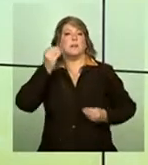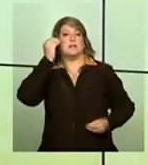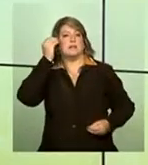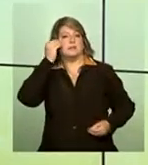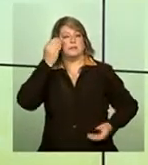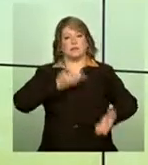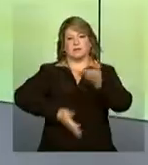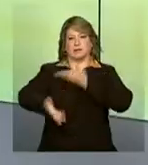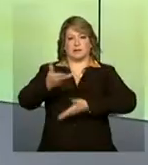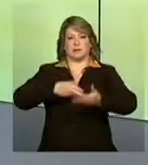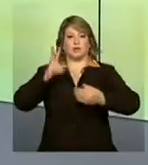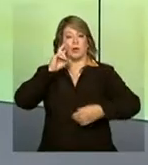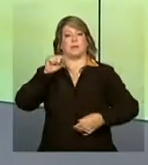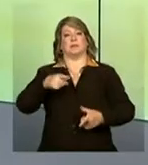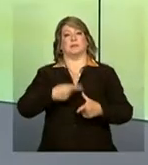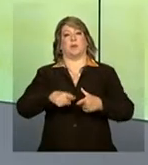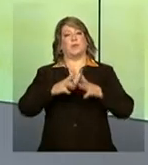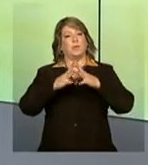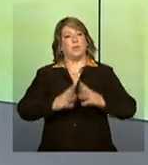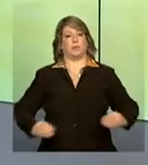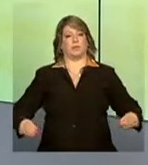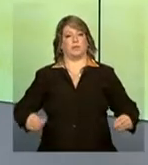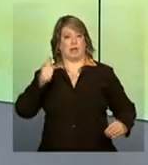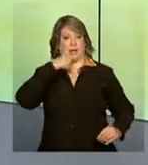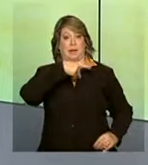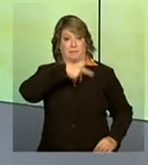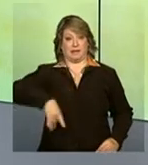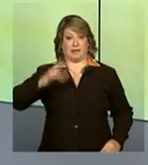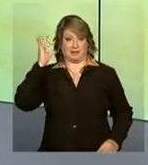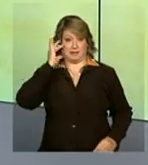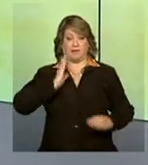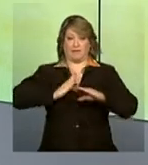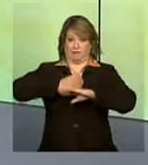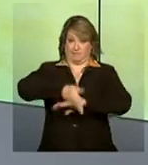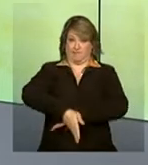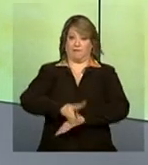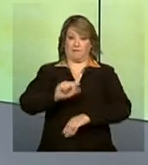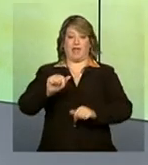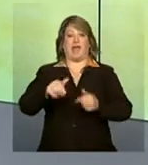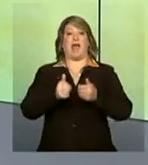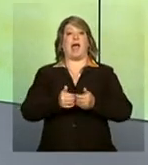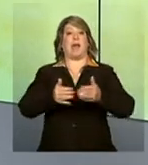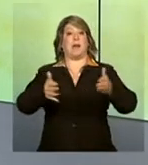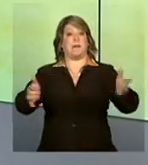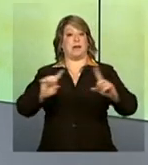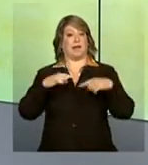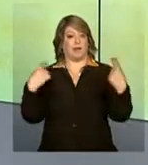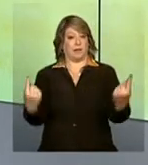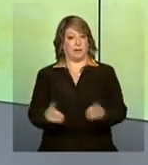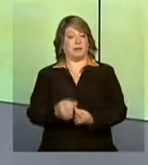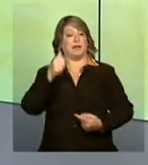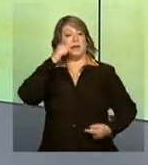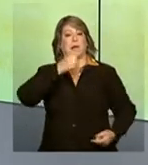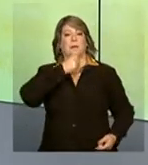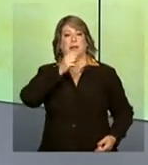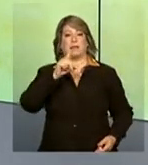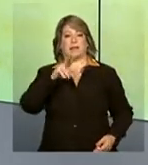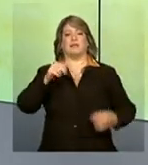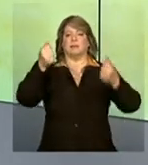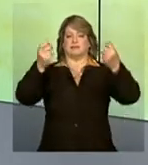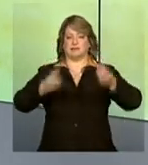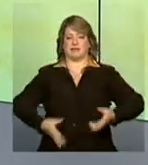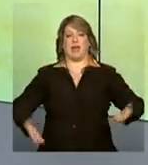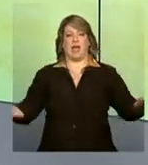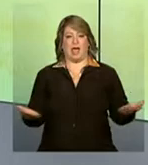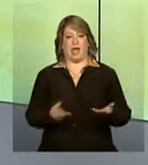a esse problema. A presidenta Dilma Rousseff vai participar da cerimônia de abertura e a repórter Daniela Almeida tem as informações